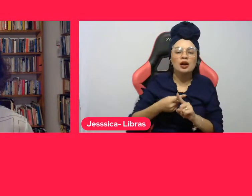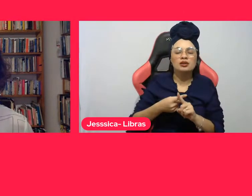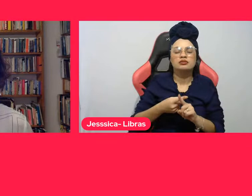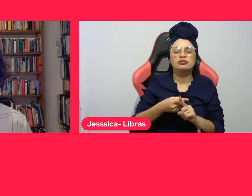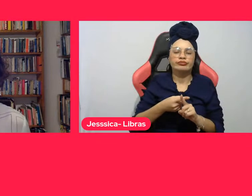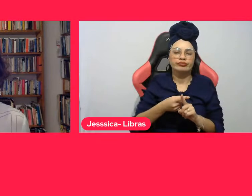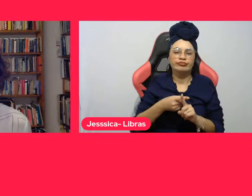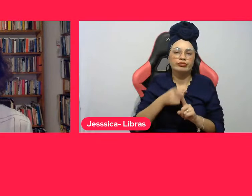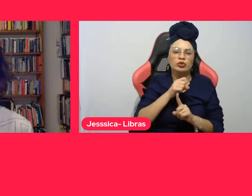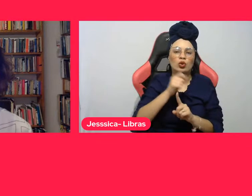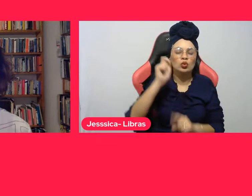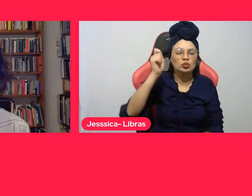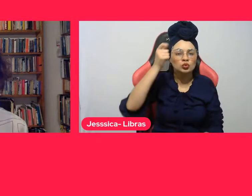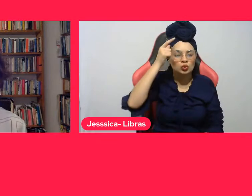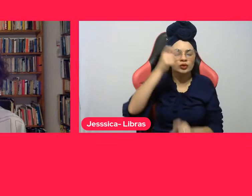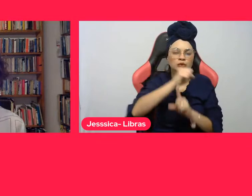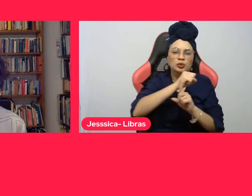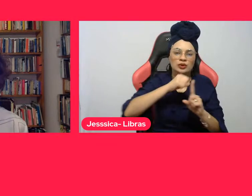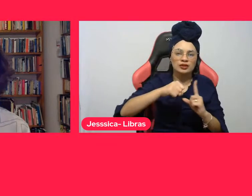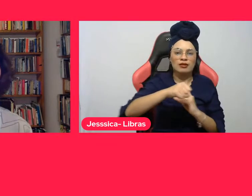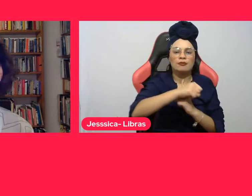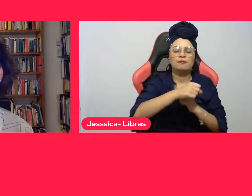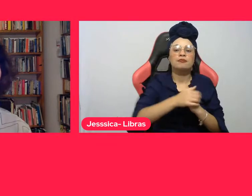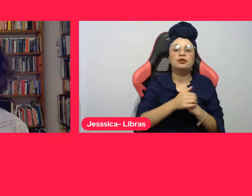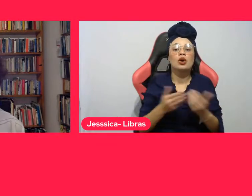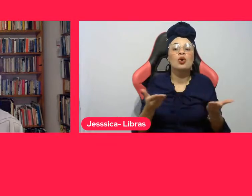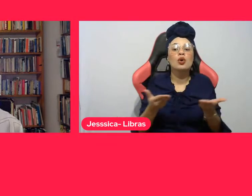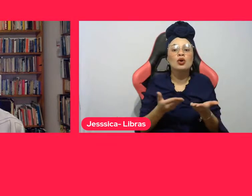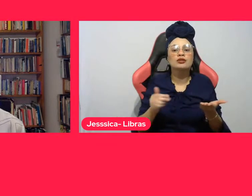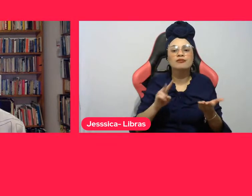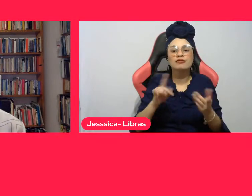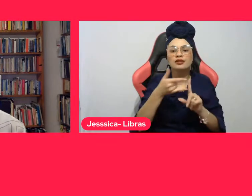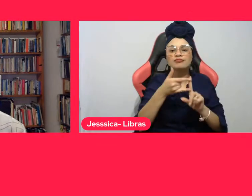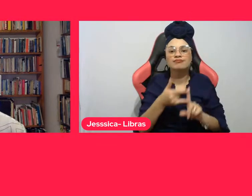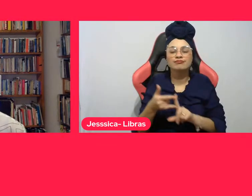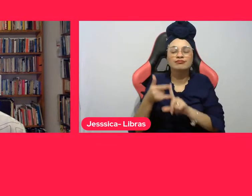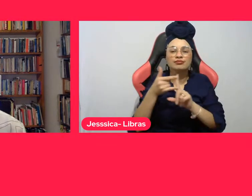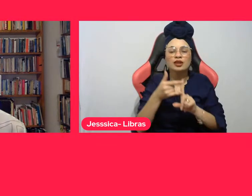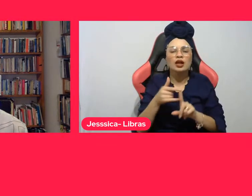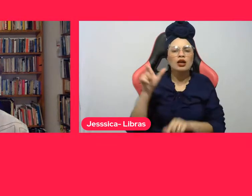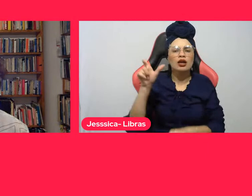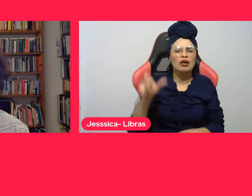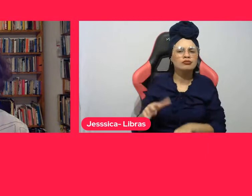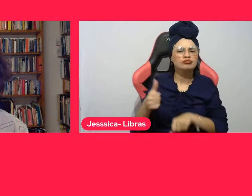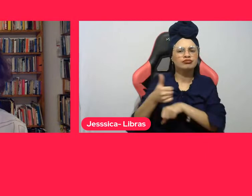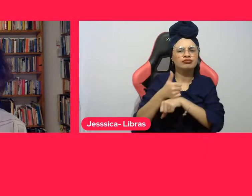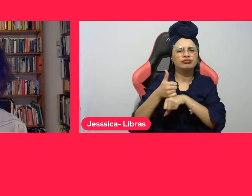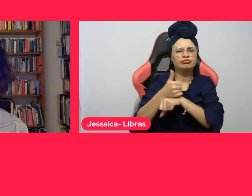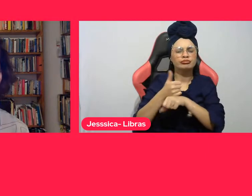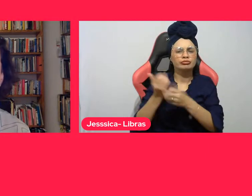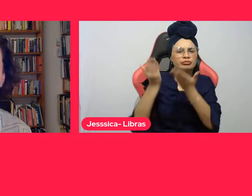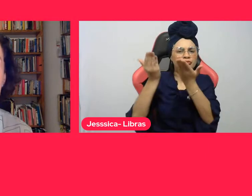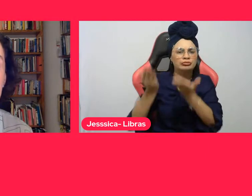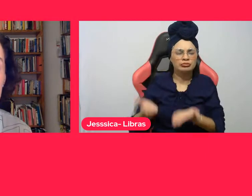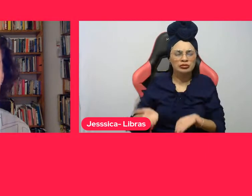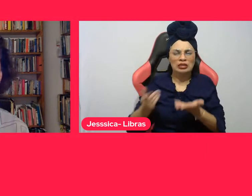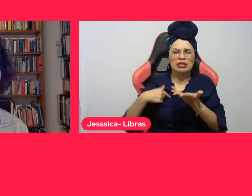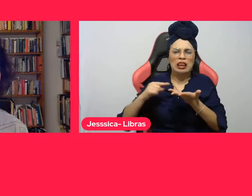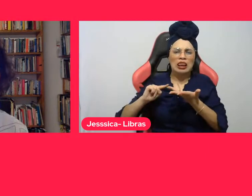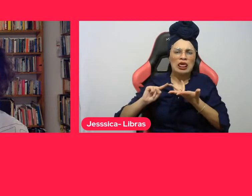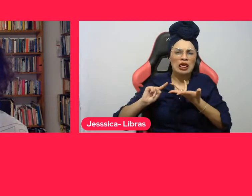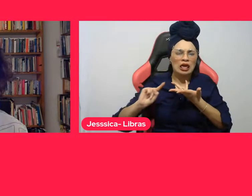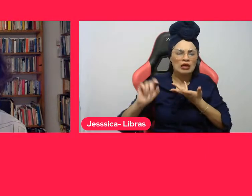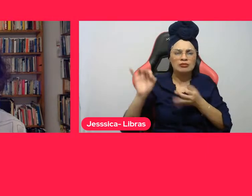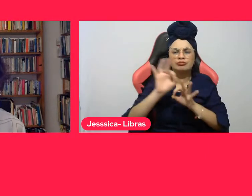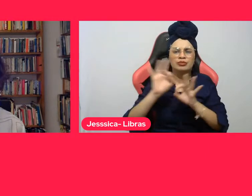hoje nós vamos ouvir e trocar ideias com a psicanalista, ensaísta e cineasta Miriam